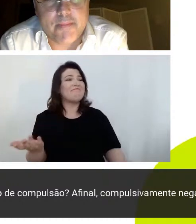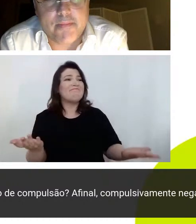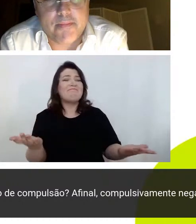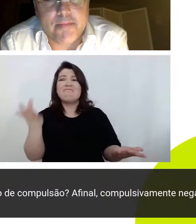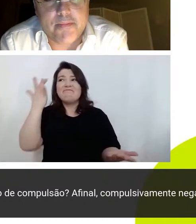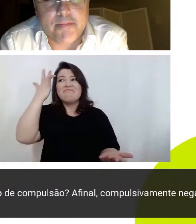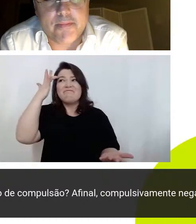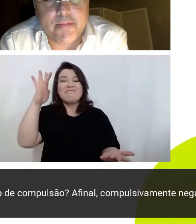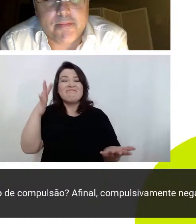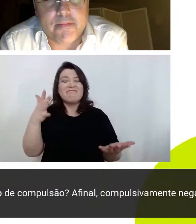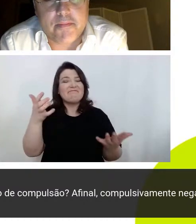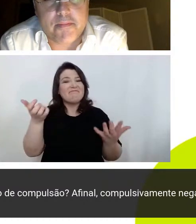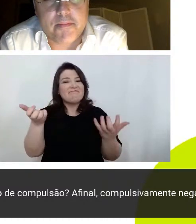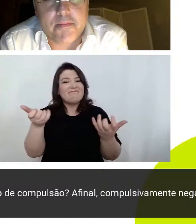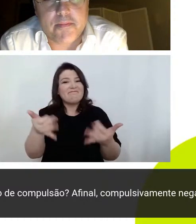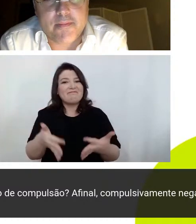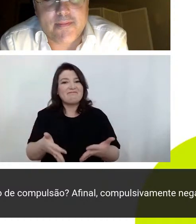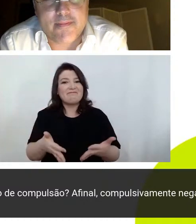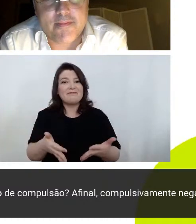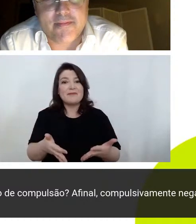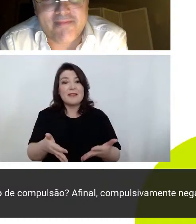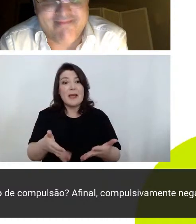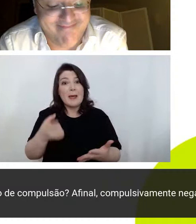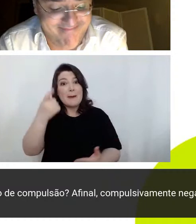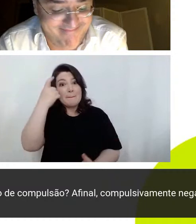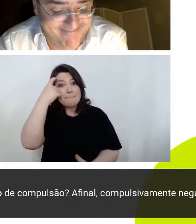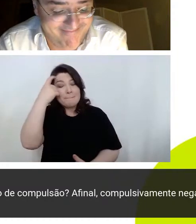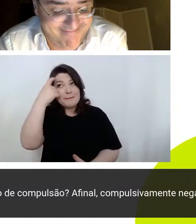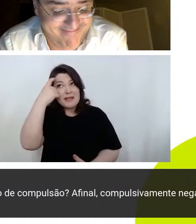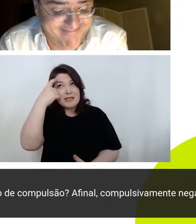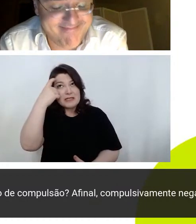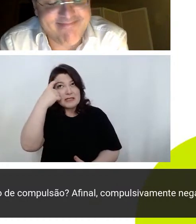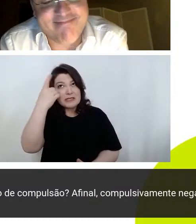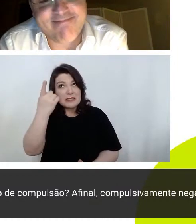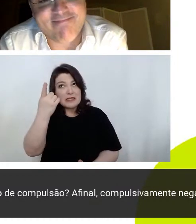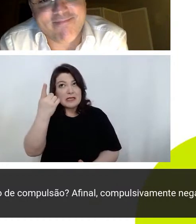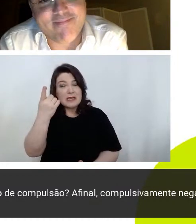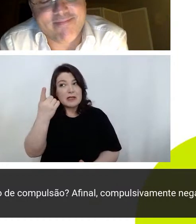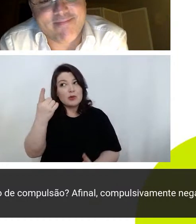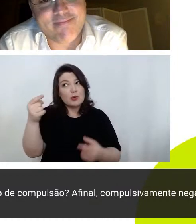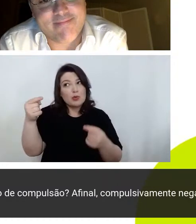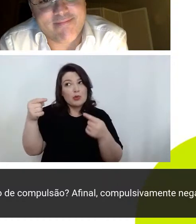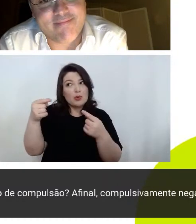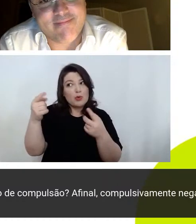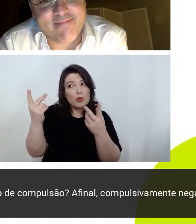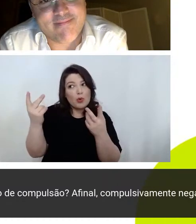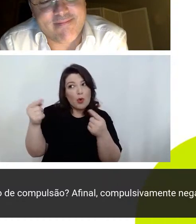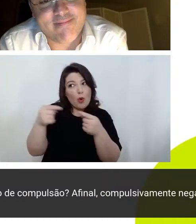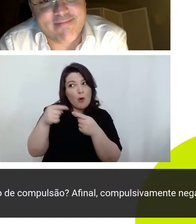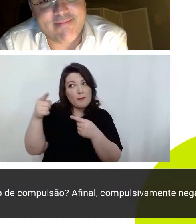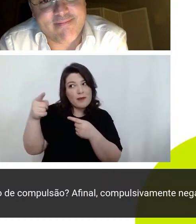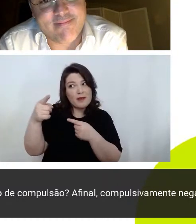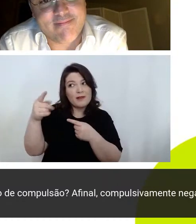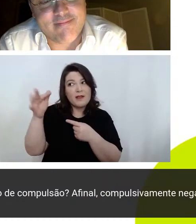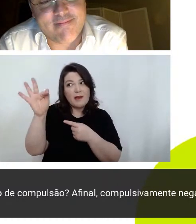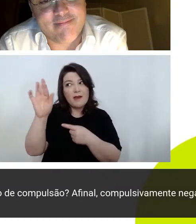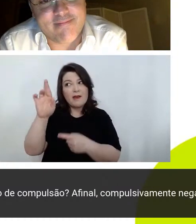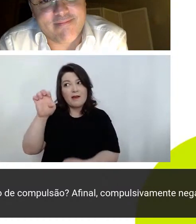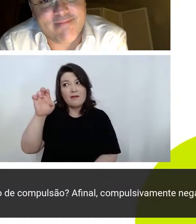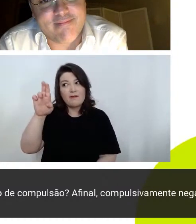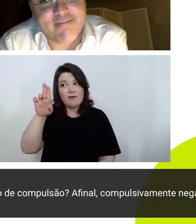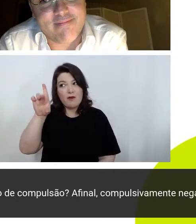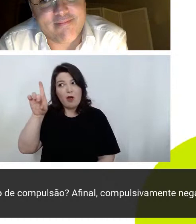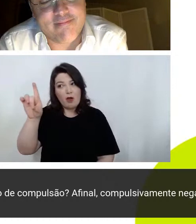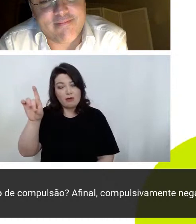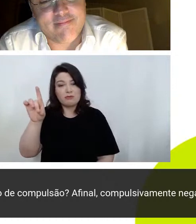pensando psicopatologicamente assim do ponto de vista freudiano acho que você tem toda a razão mas acho que no